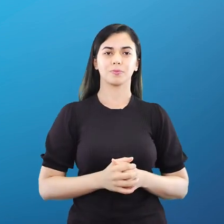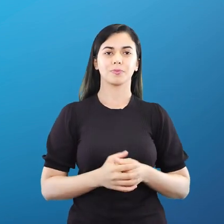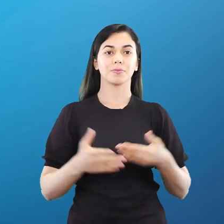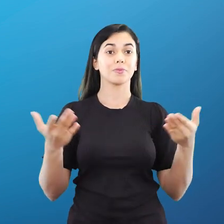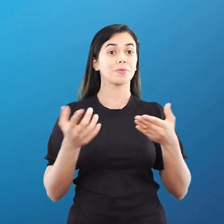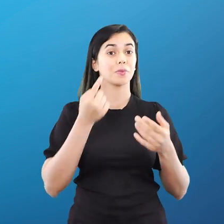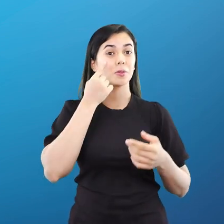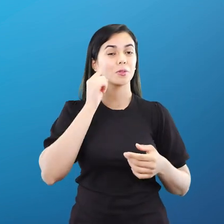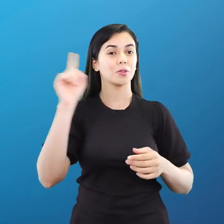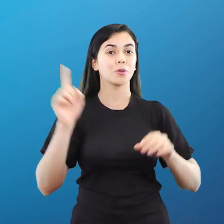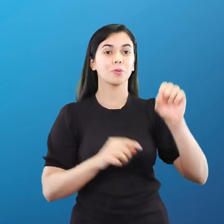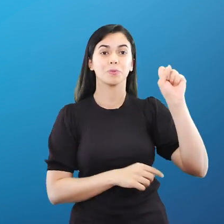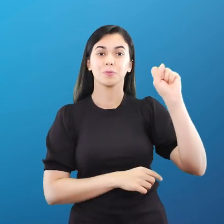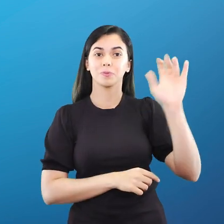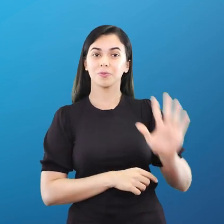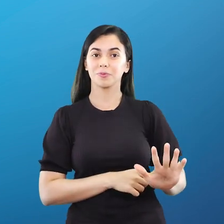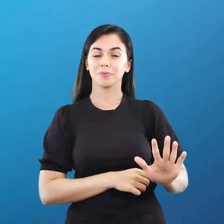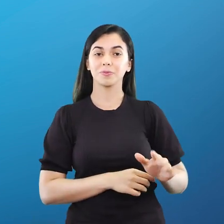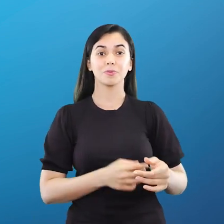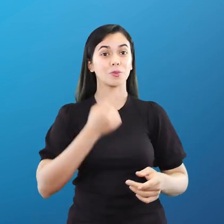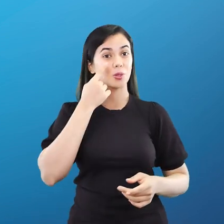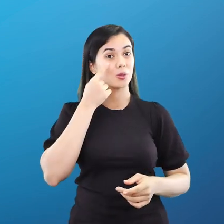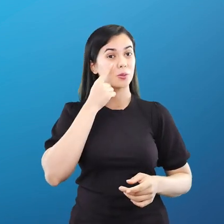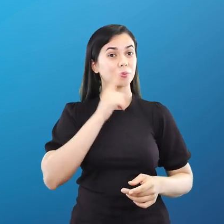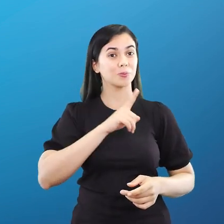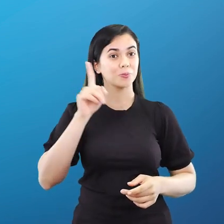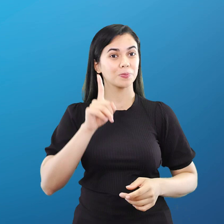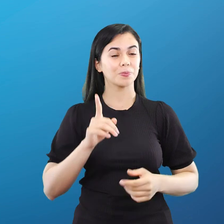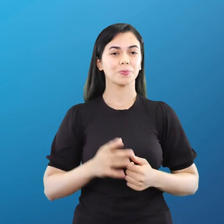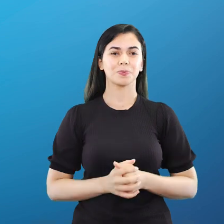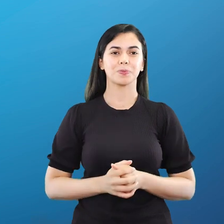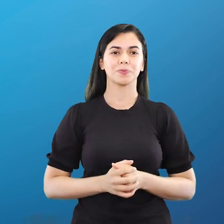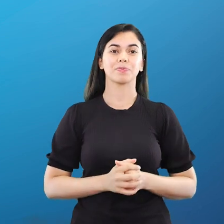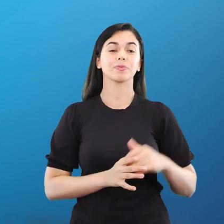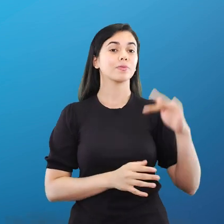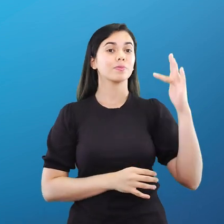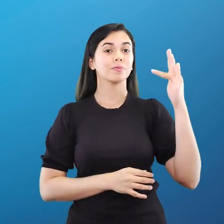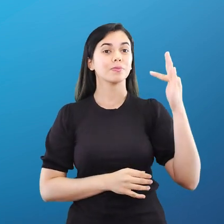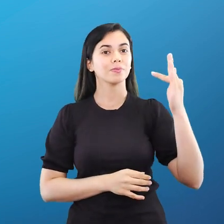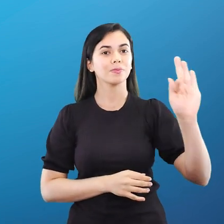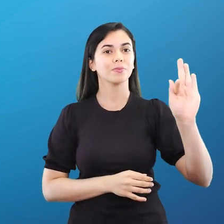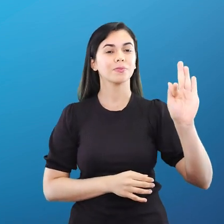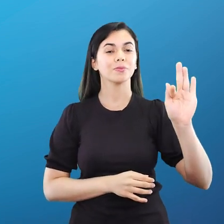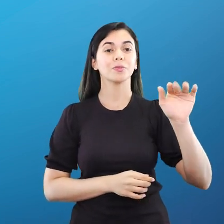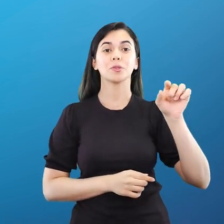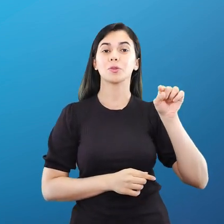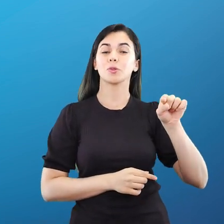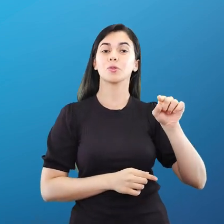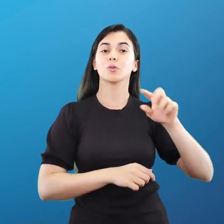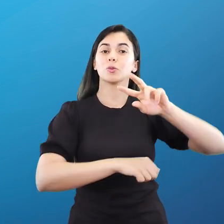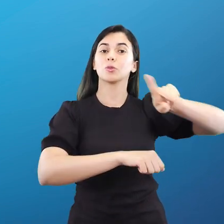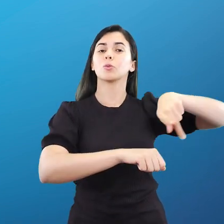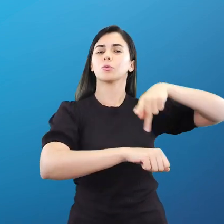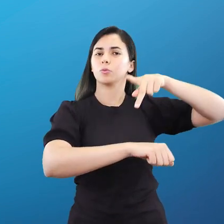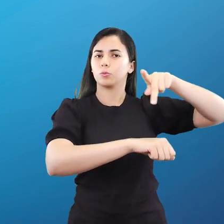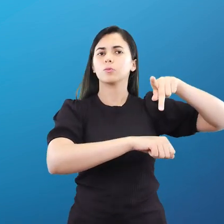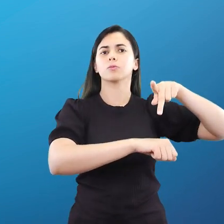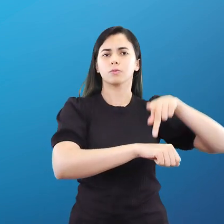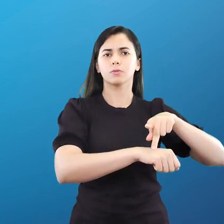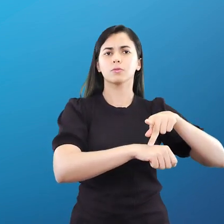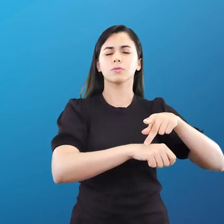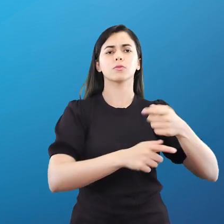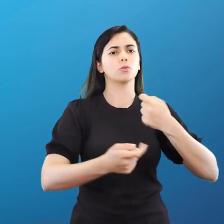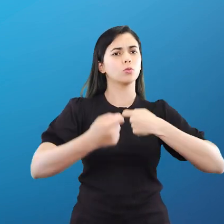mapinha na tela de vocês, aqui em cima, olha para o mapinha, a França, pessoal, é um dos países, uma das